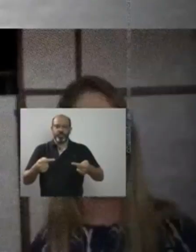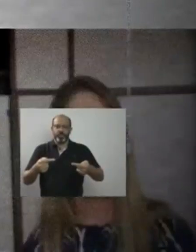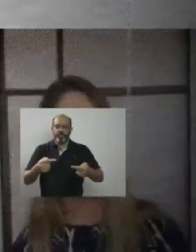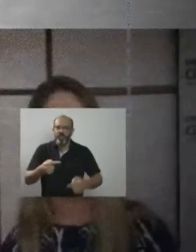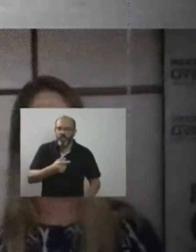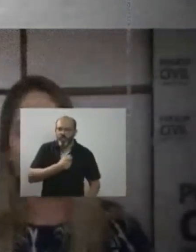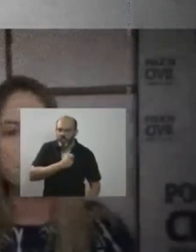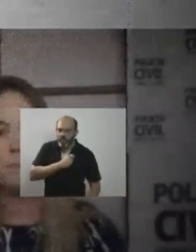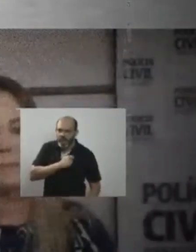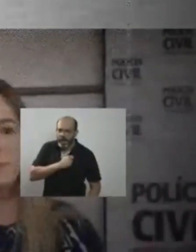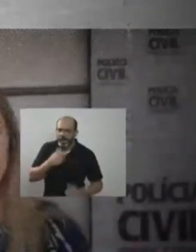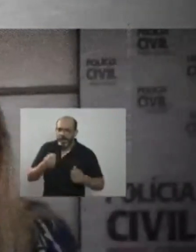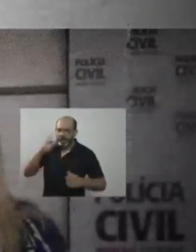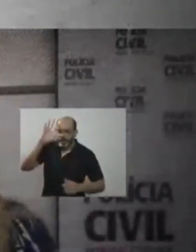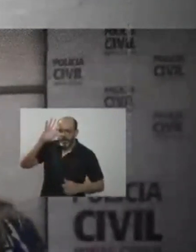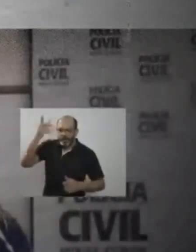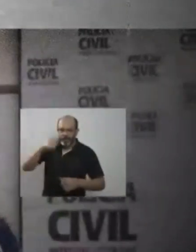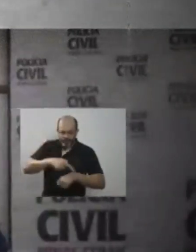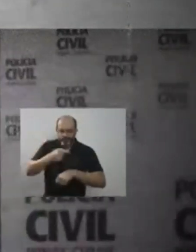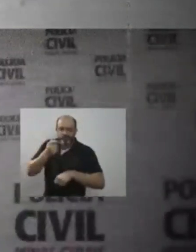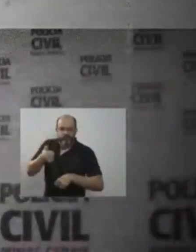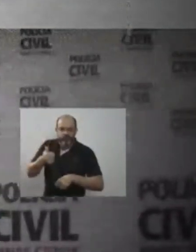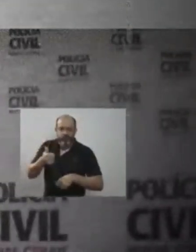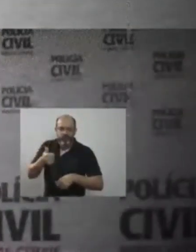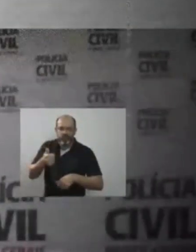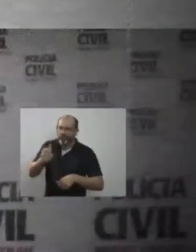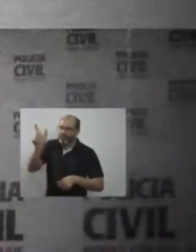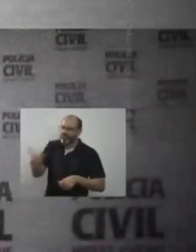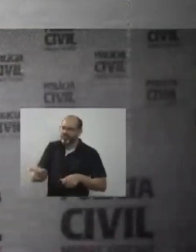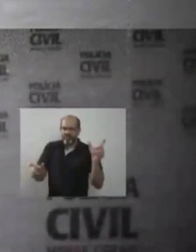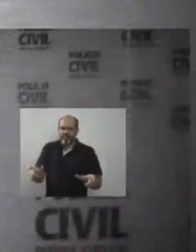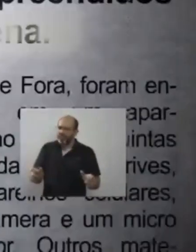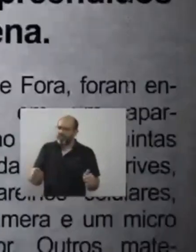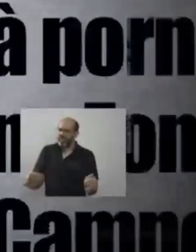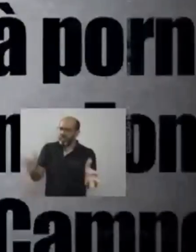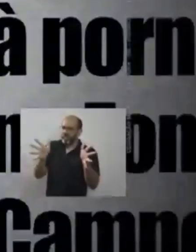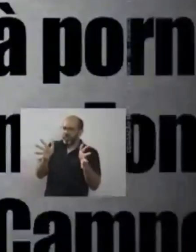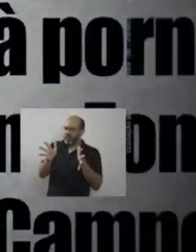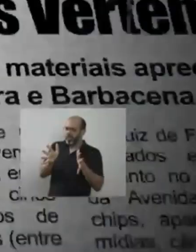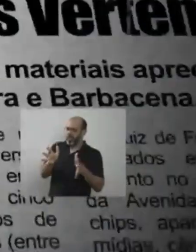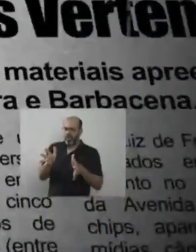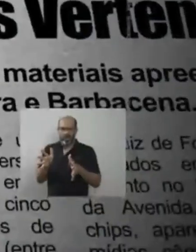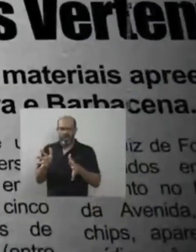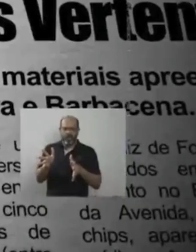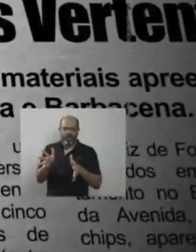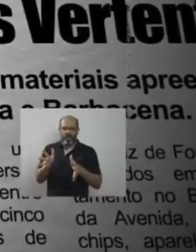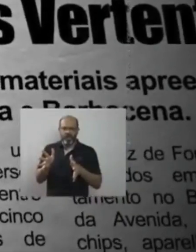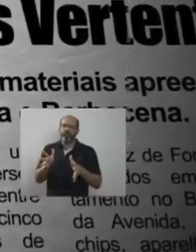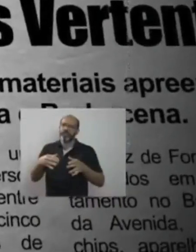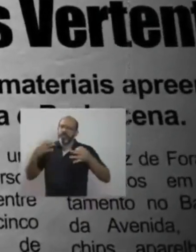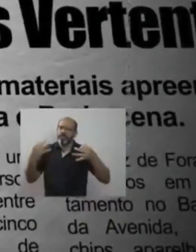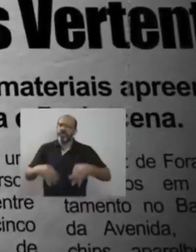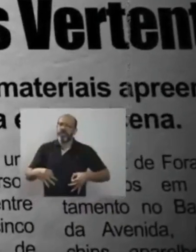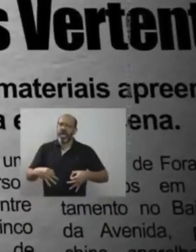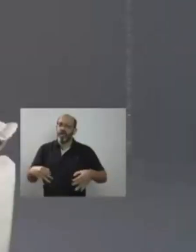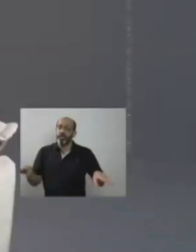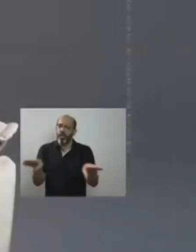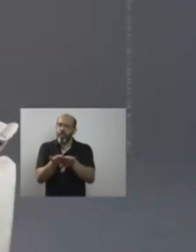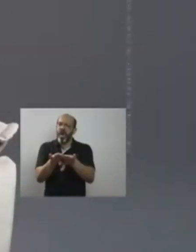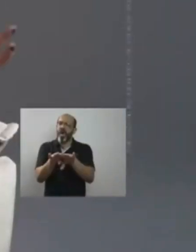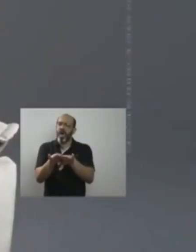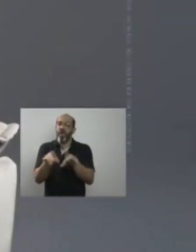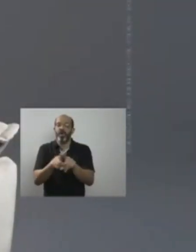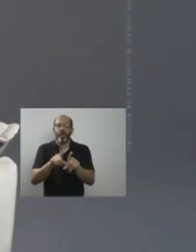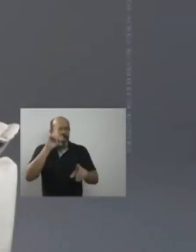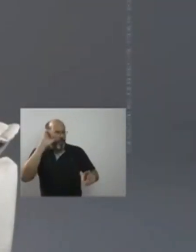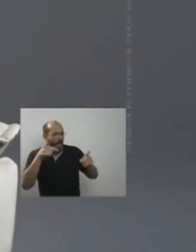Depois de 20 anos de atuação reconhecida na polícia, Sheila percebeu que existem outros caminhos além da repressão. A